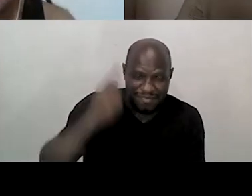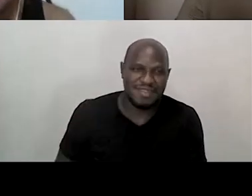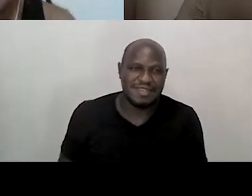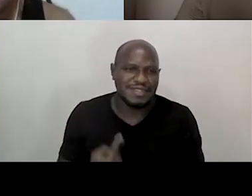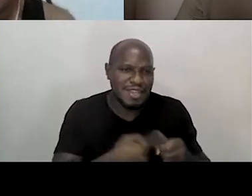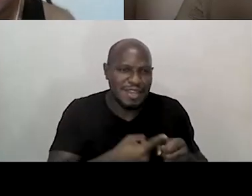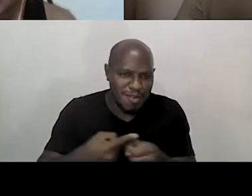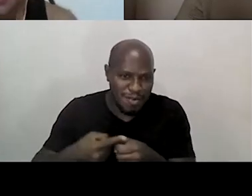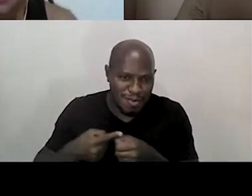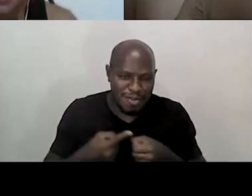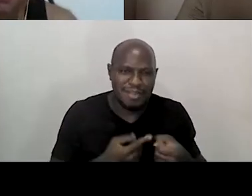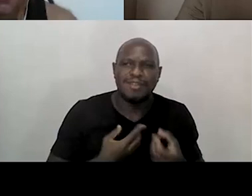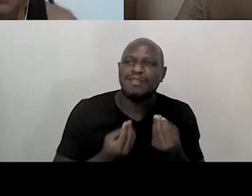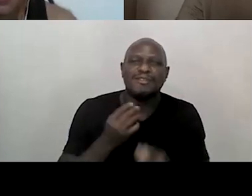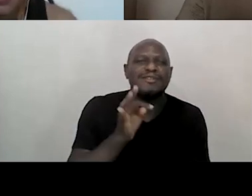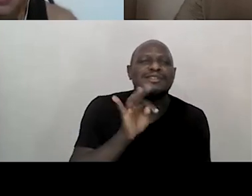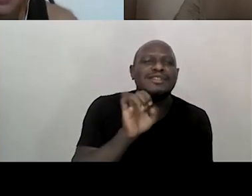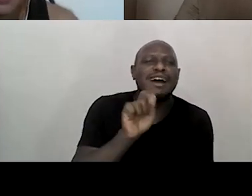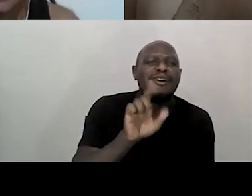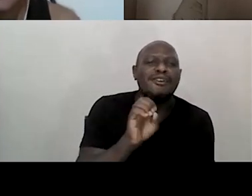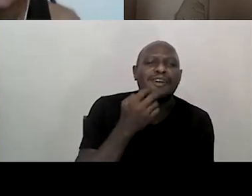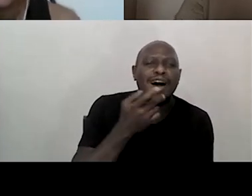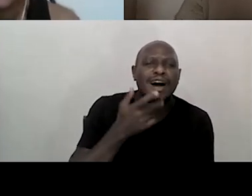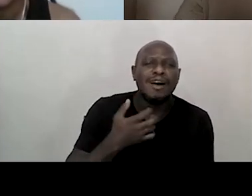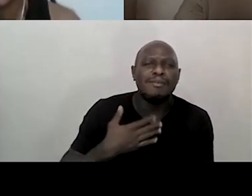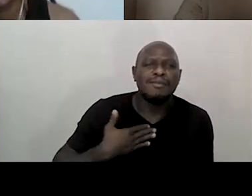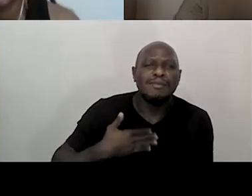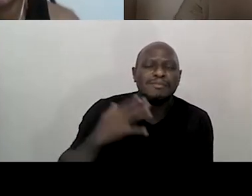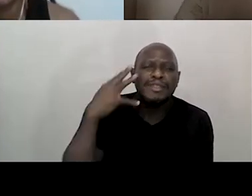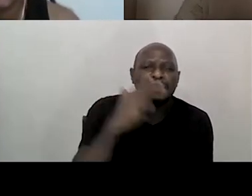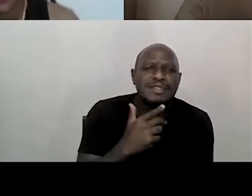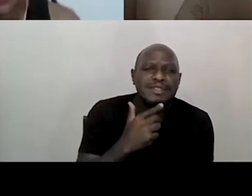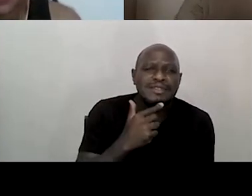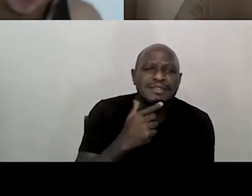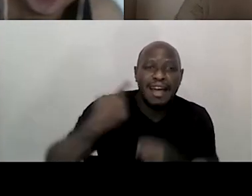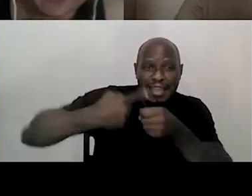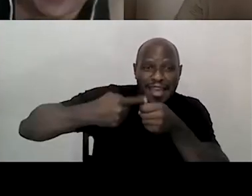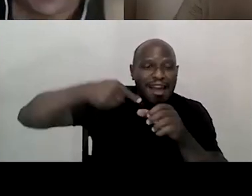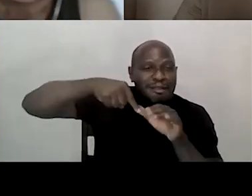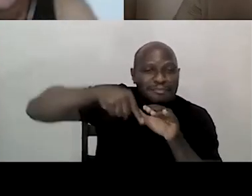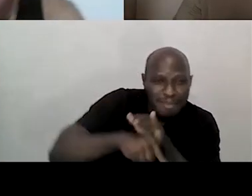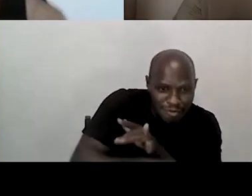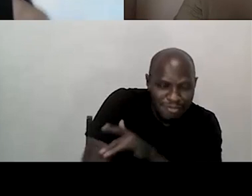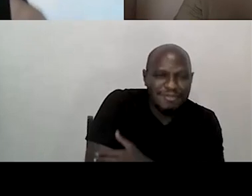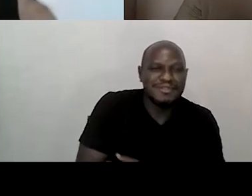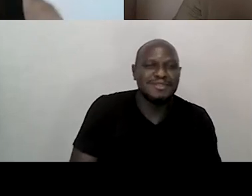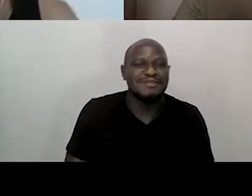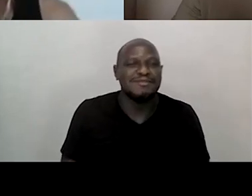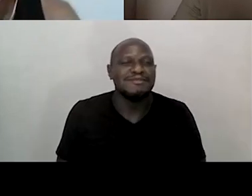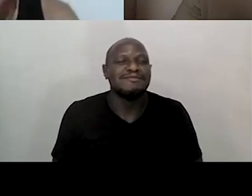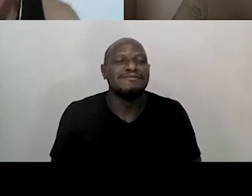que o Tiago falou que eu achei tão bonito, como é que vocês falam, Tiago, aí? Interior profundo. Interior profundo.